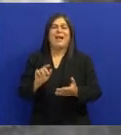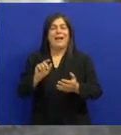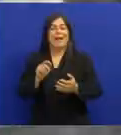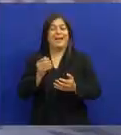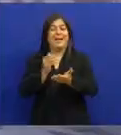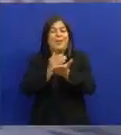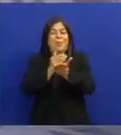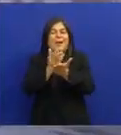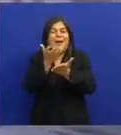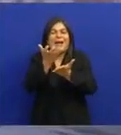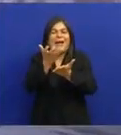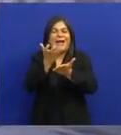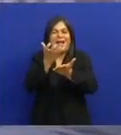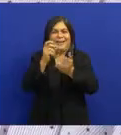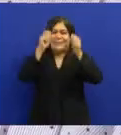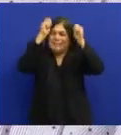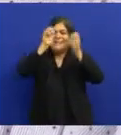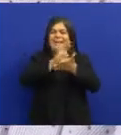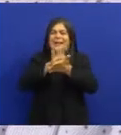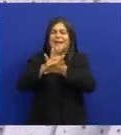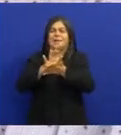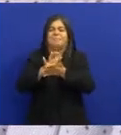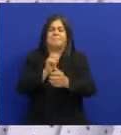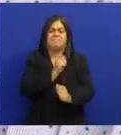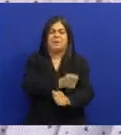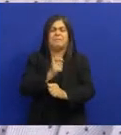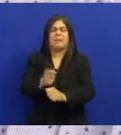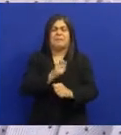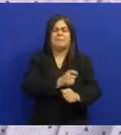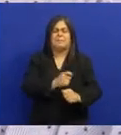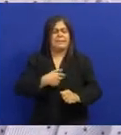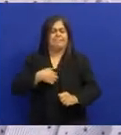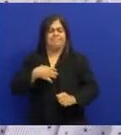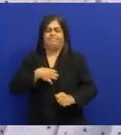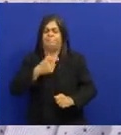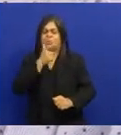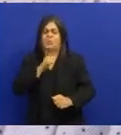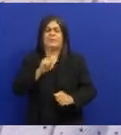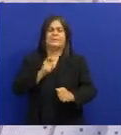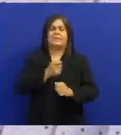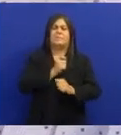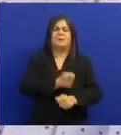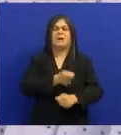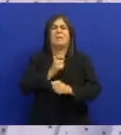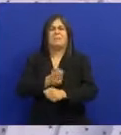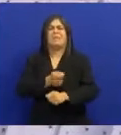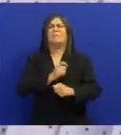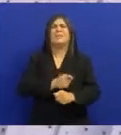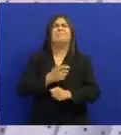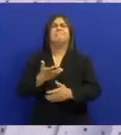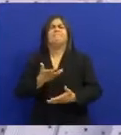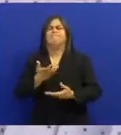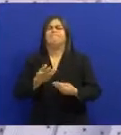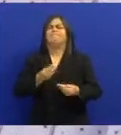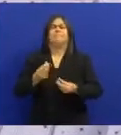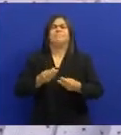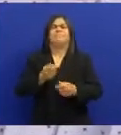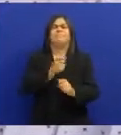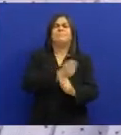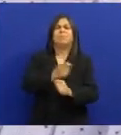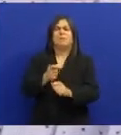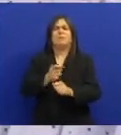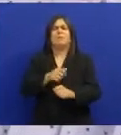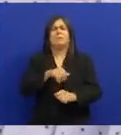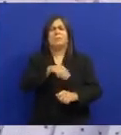Inicialmente ele queria ser baterista Ele até tentou Mas ele disse Não, o baterista Eu não vou me dar muito bem Não,